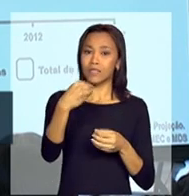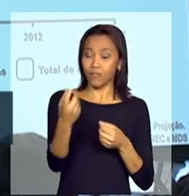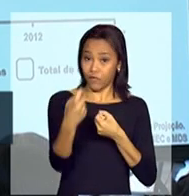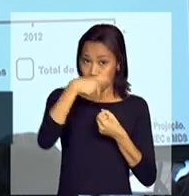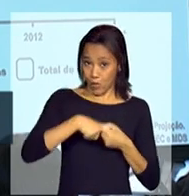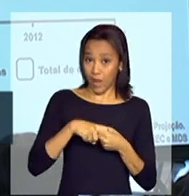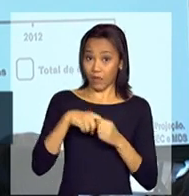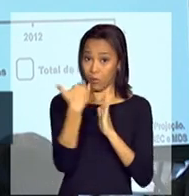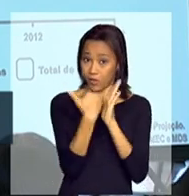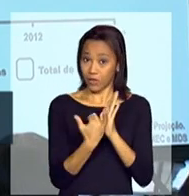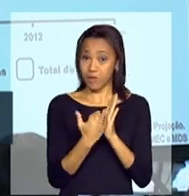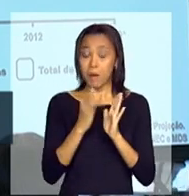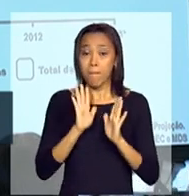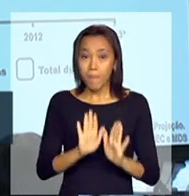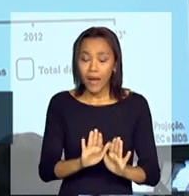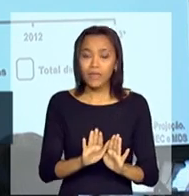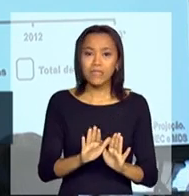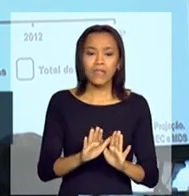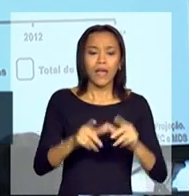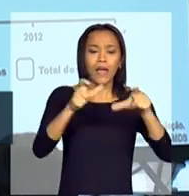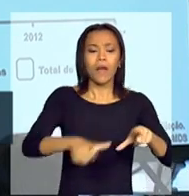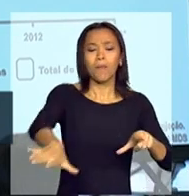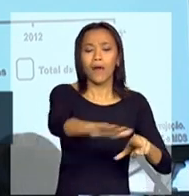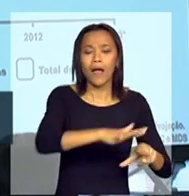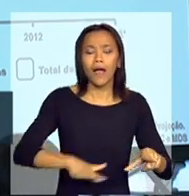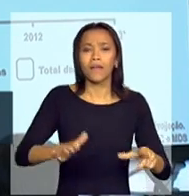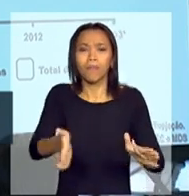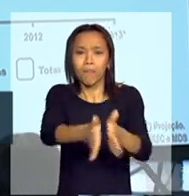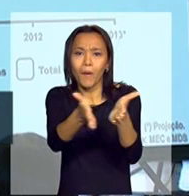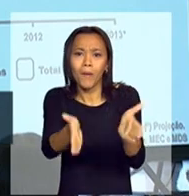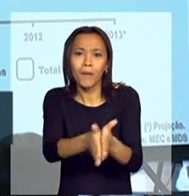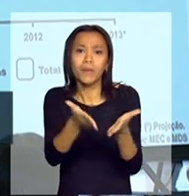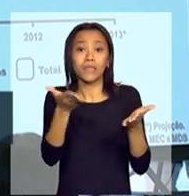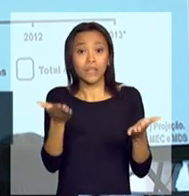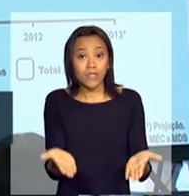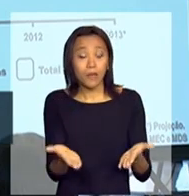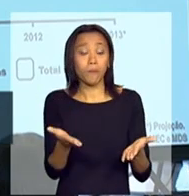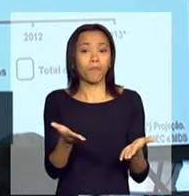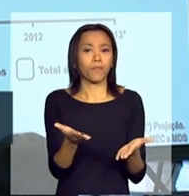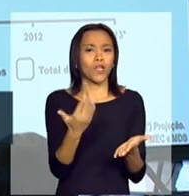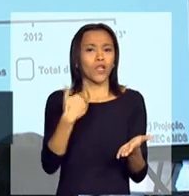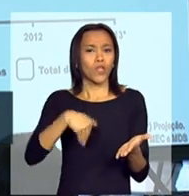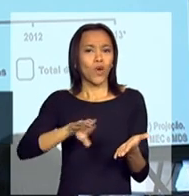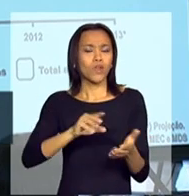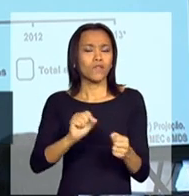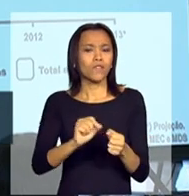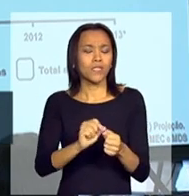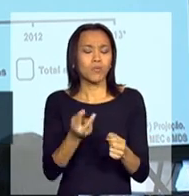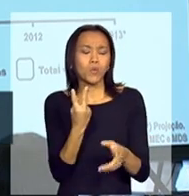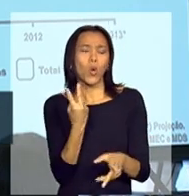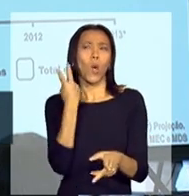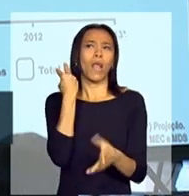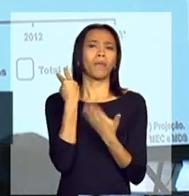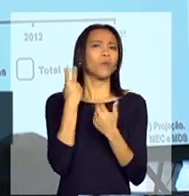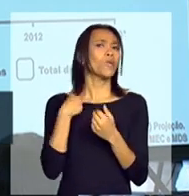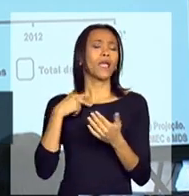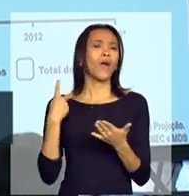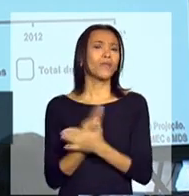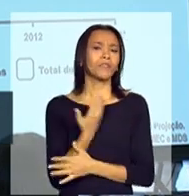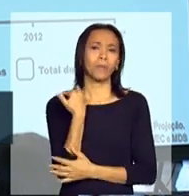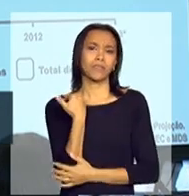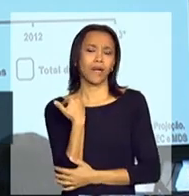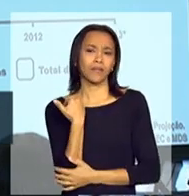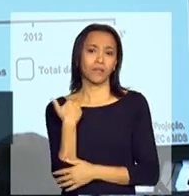escola está em um território vulnerável, em um território pobre. E olhamos para trás o que tinha acontecido. E, para a nossa